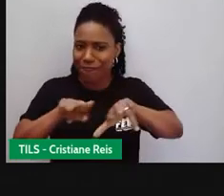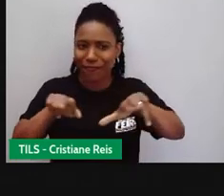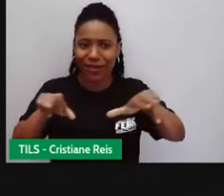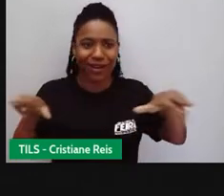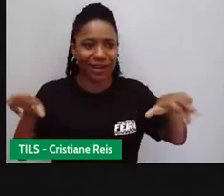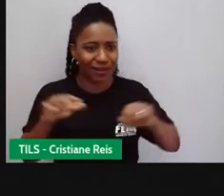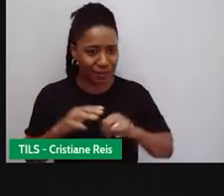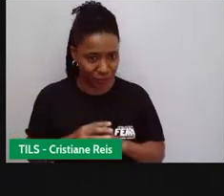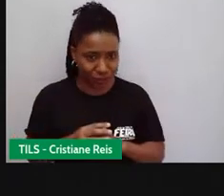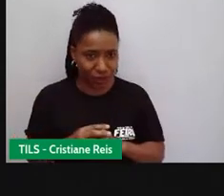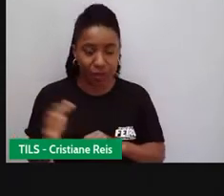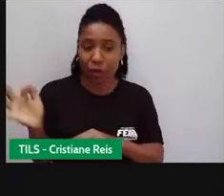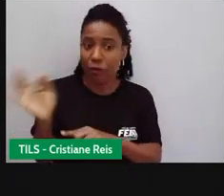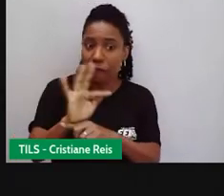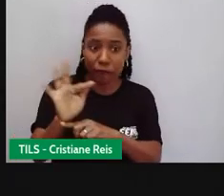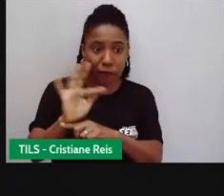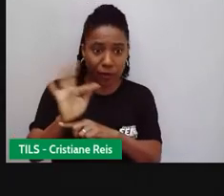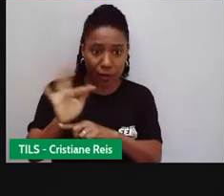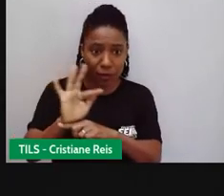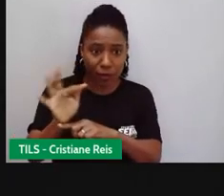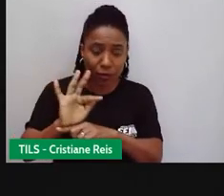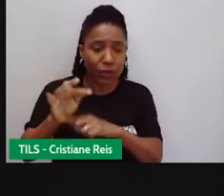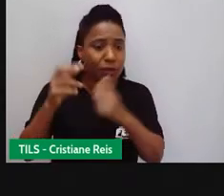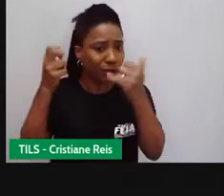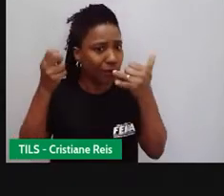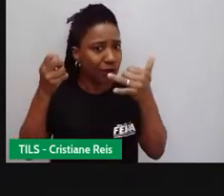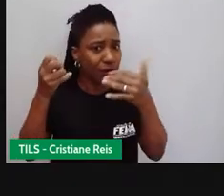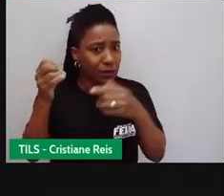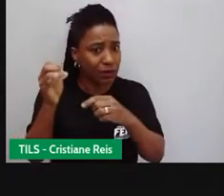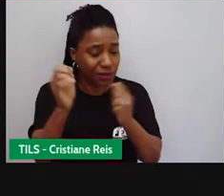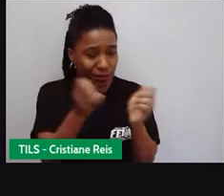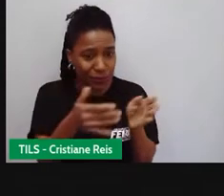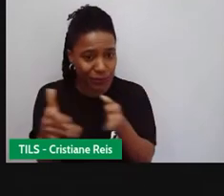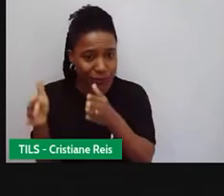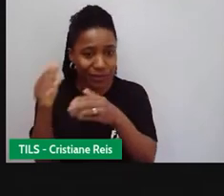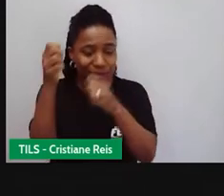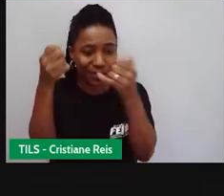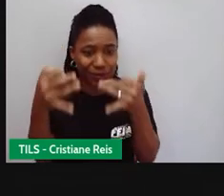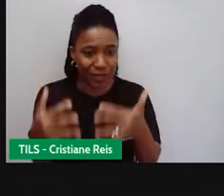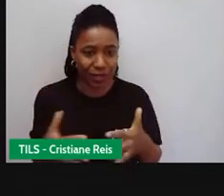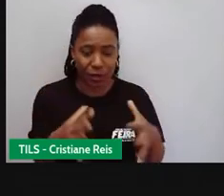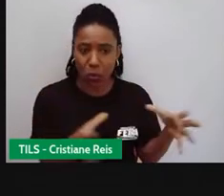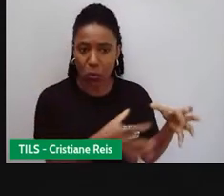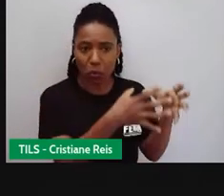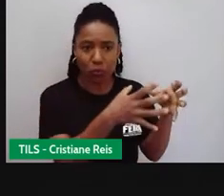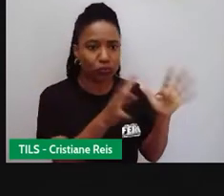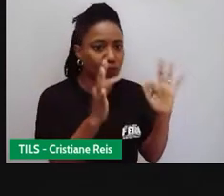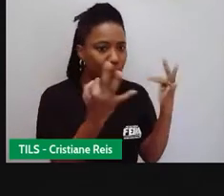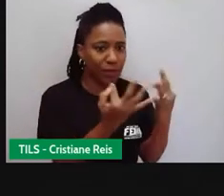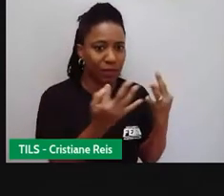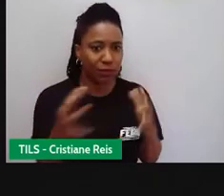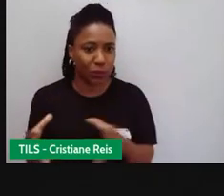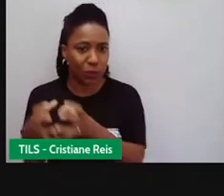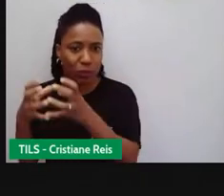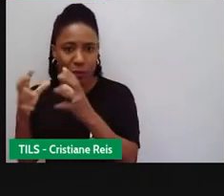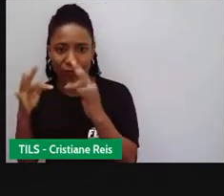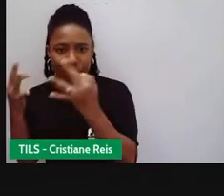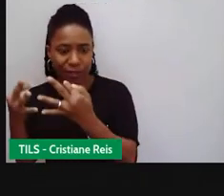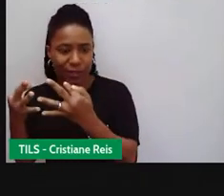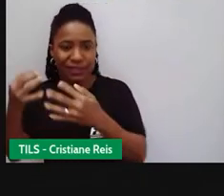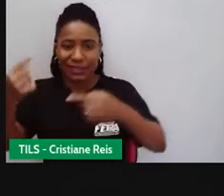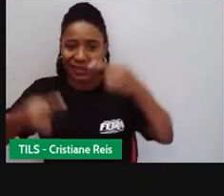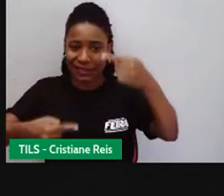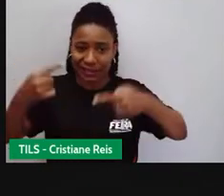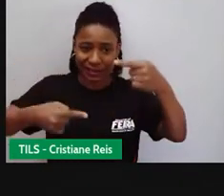É uma série épica que conta a história de duas famílias poderosas que lutam pelo controle do sucesso